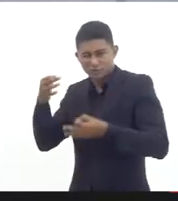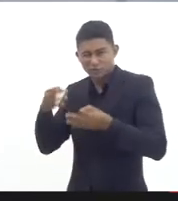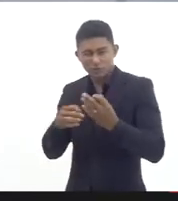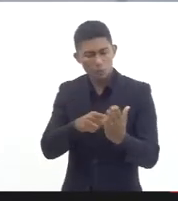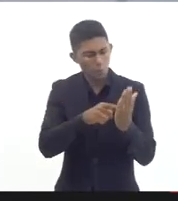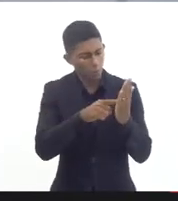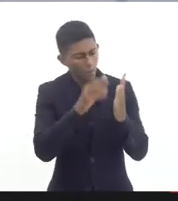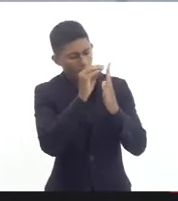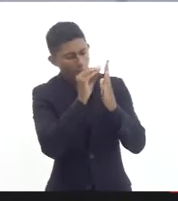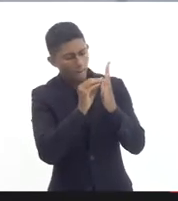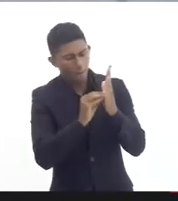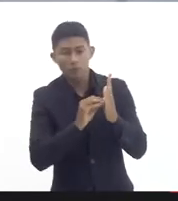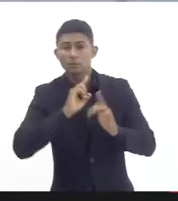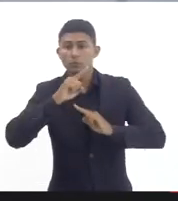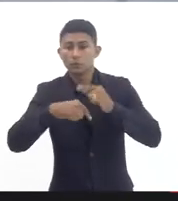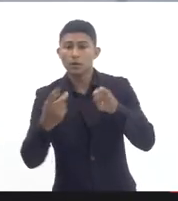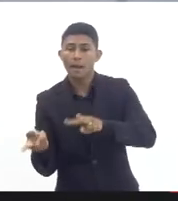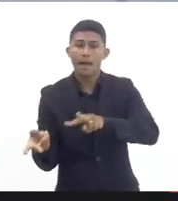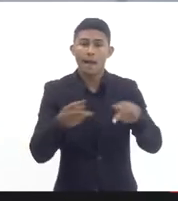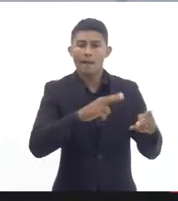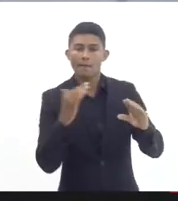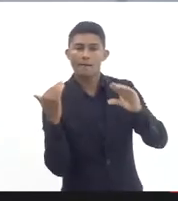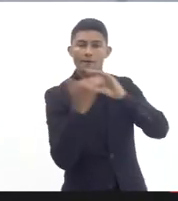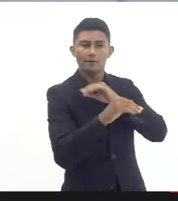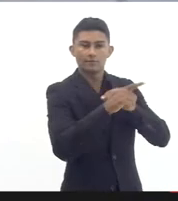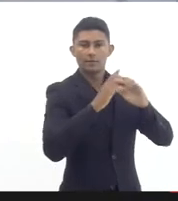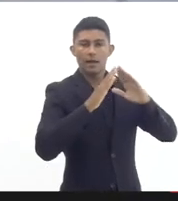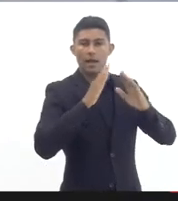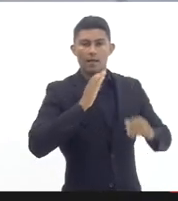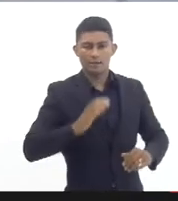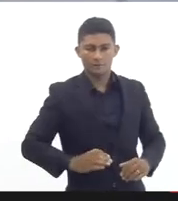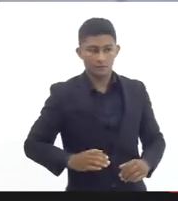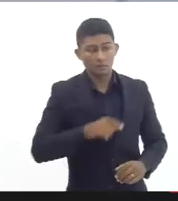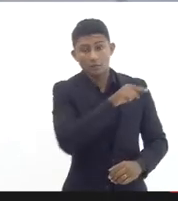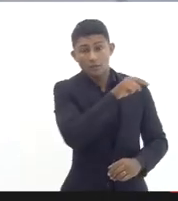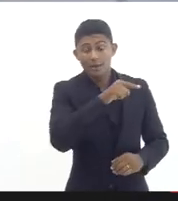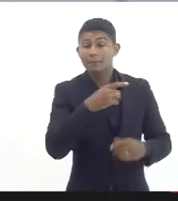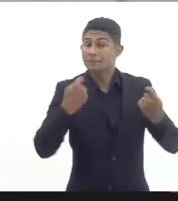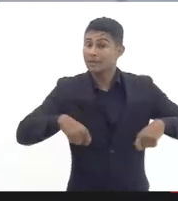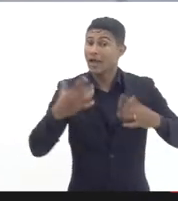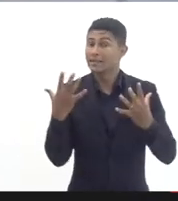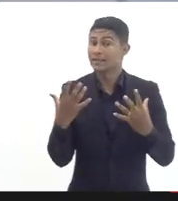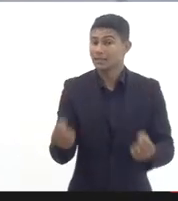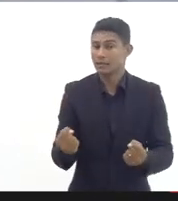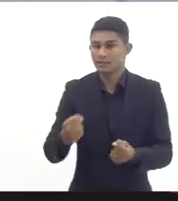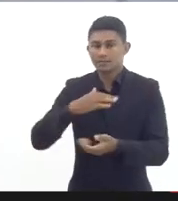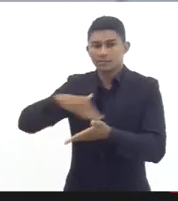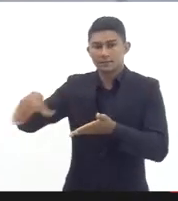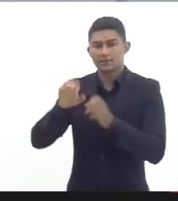disso a Casa Civil poderá disponibilizar ou autorizar que essa verificação concorde